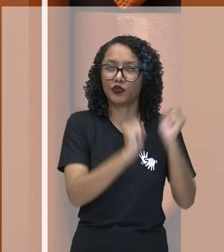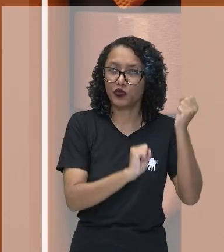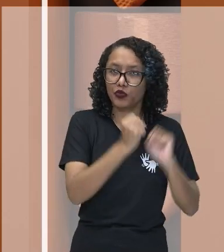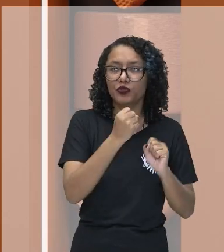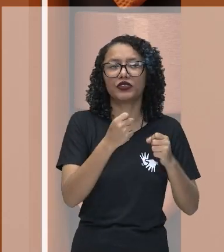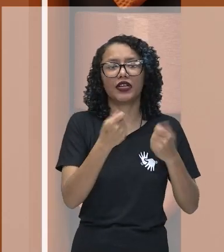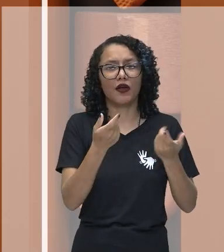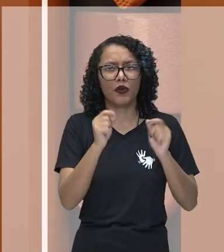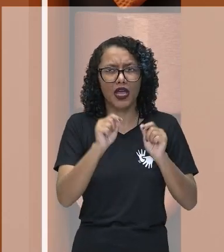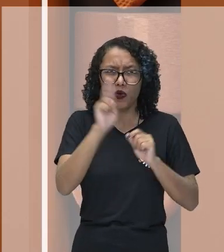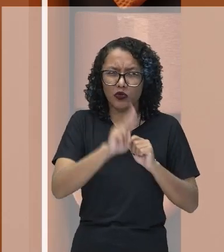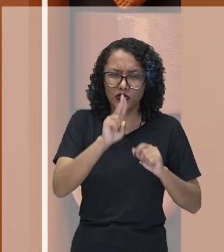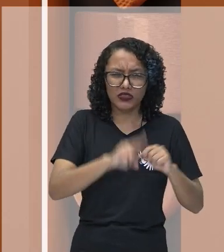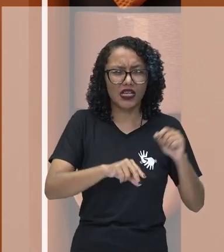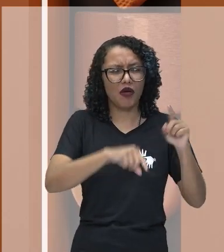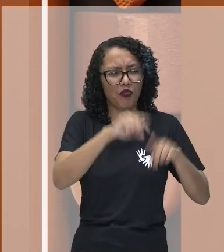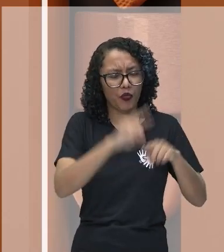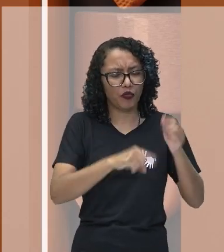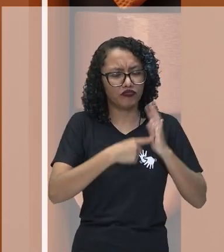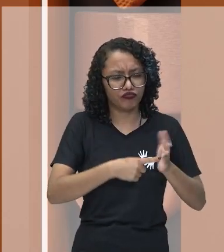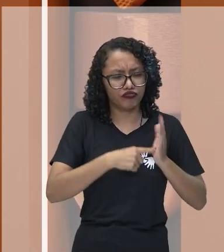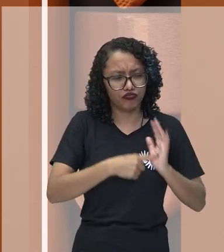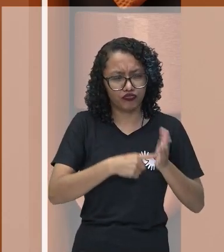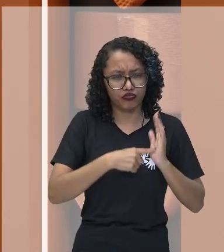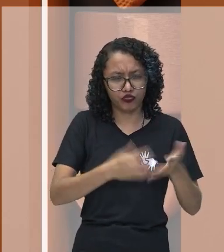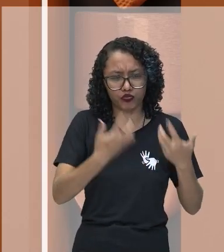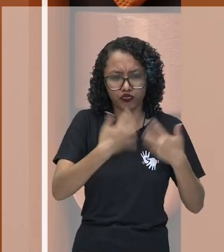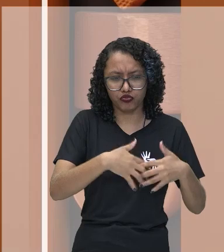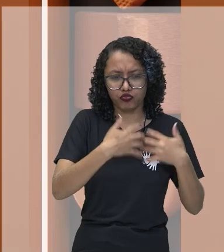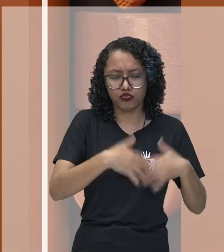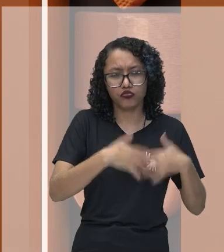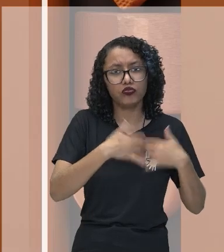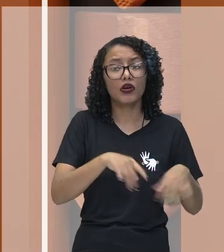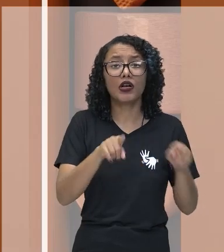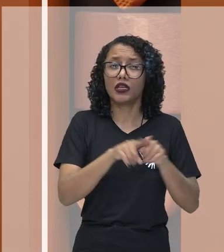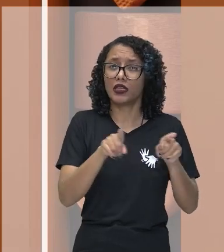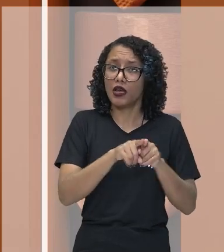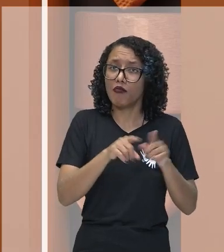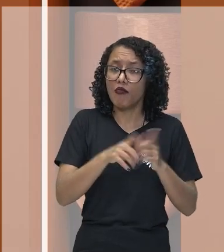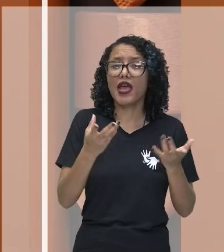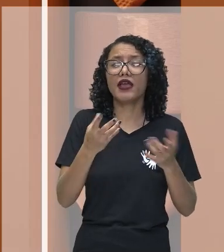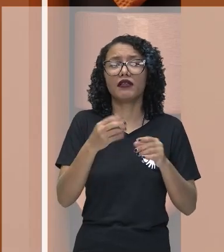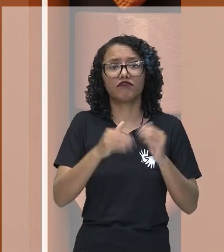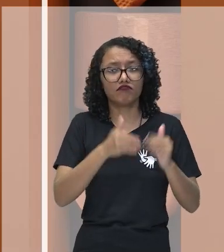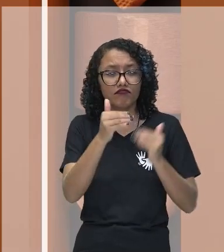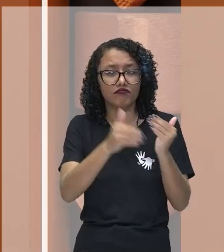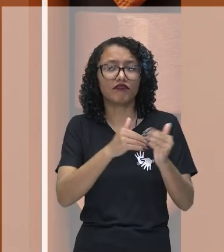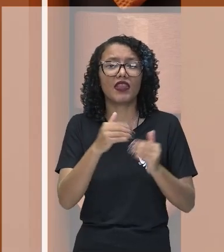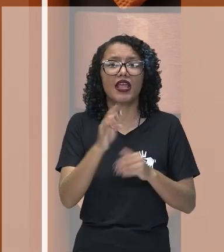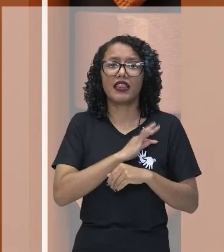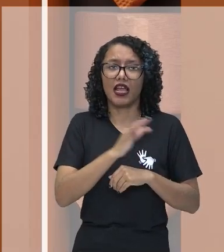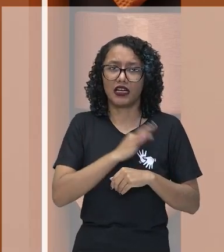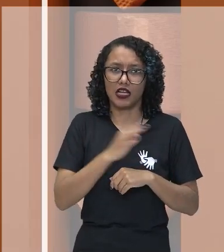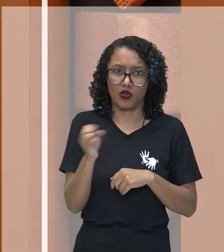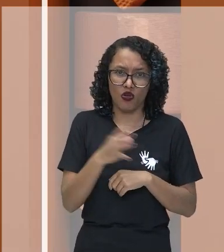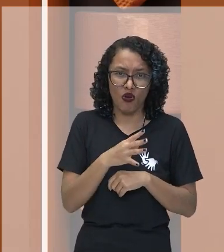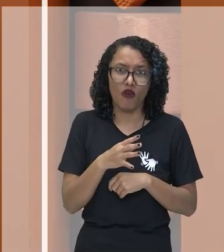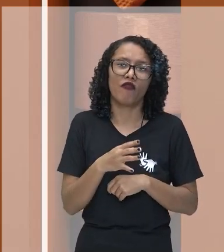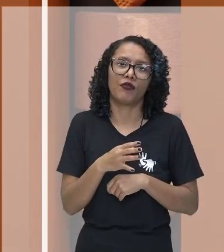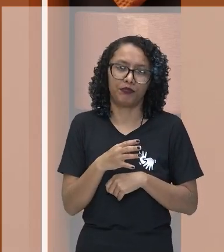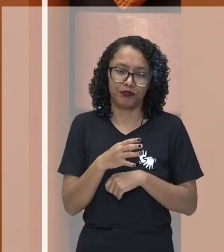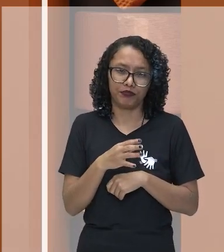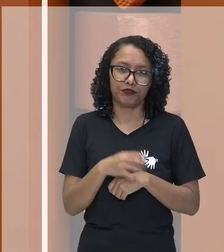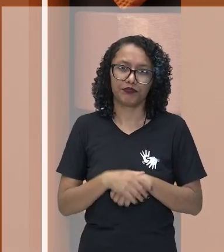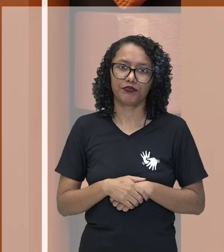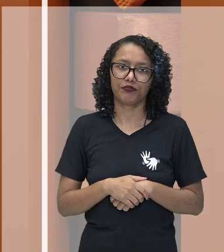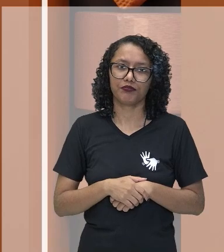maquinário. Fazer com que aquele maquinário funcione. E, é claro, desenvolver novas técnicas. Então, o cenário que a gente tem nesse momento da era